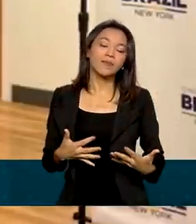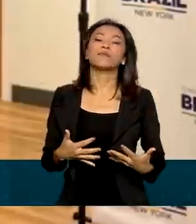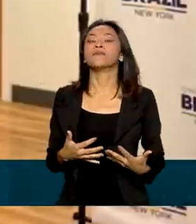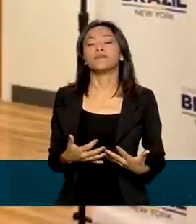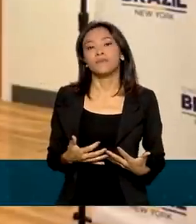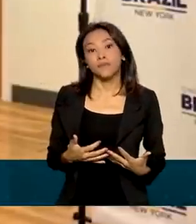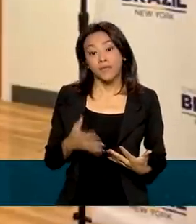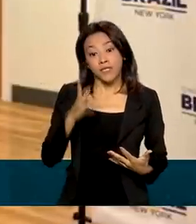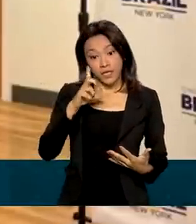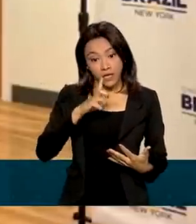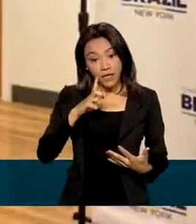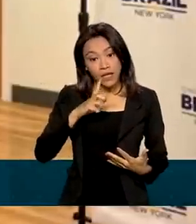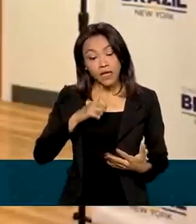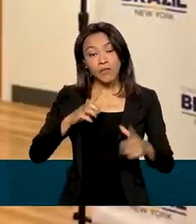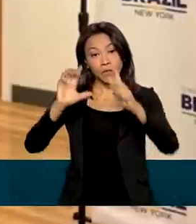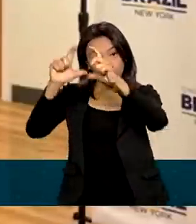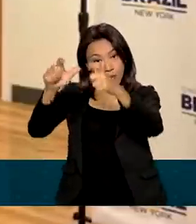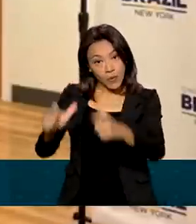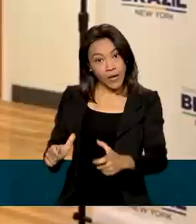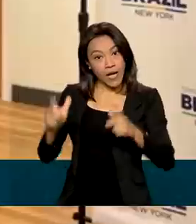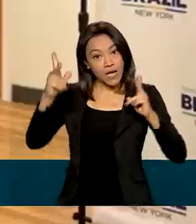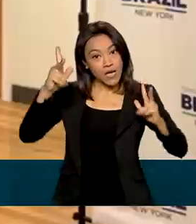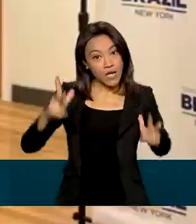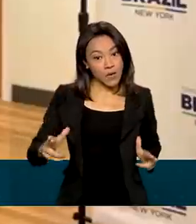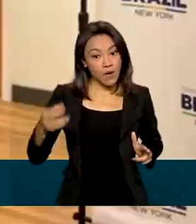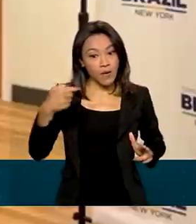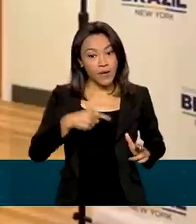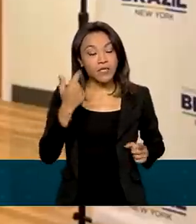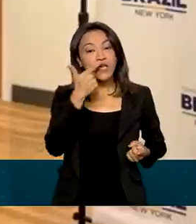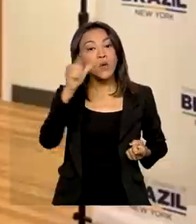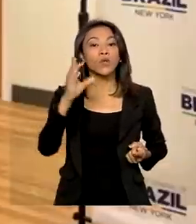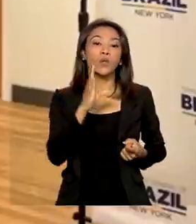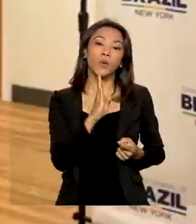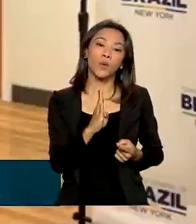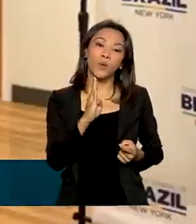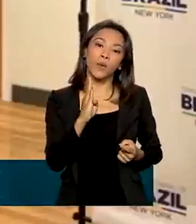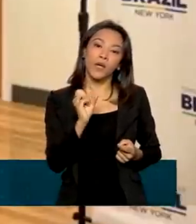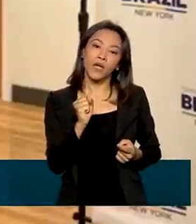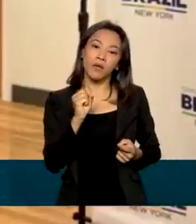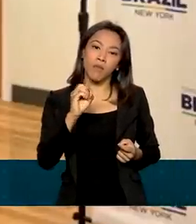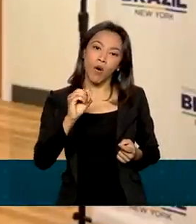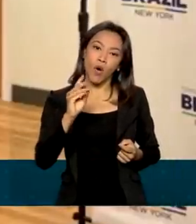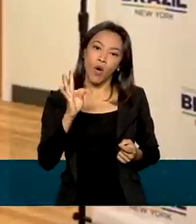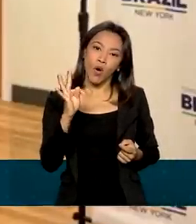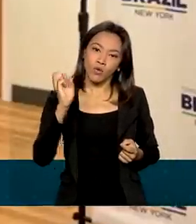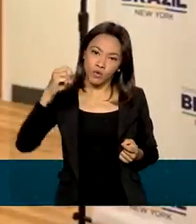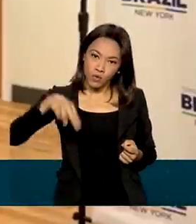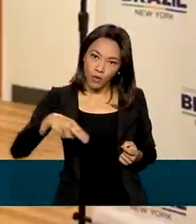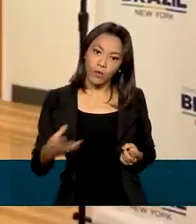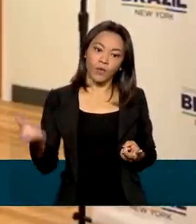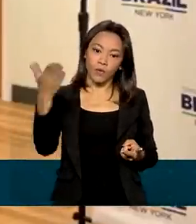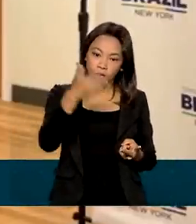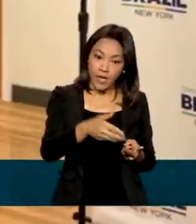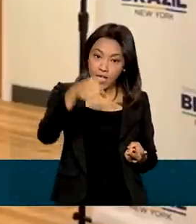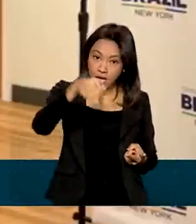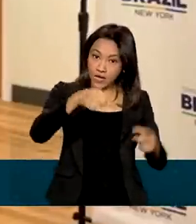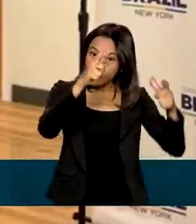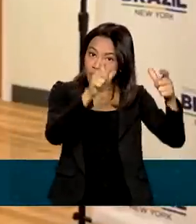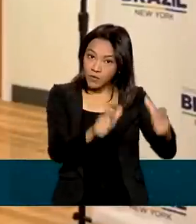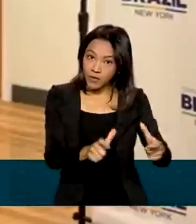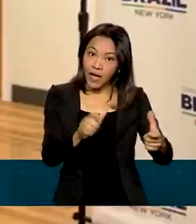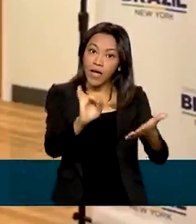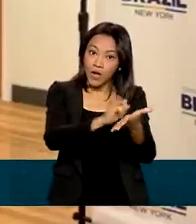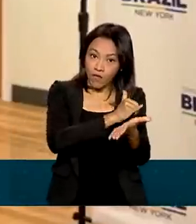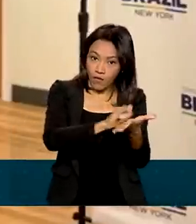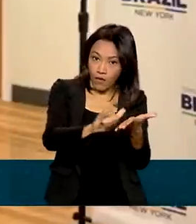Roma, já temos um espaço semelhante a esse, um em Boston, e agora a gente tem a alegria de entregar para vocês esse espaço em